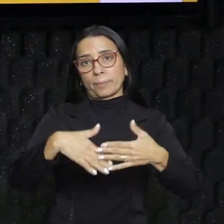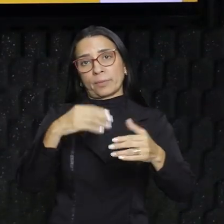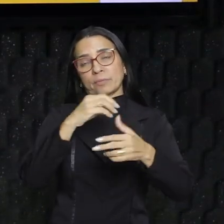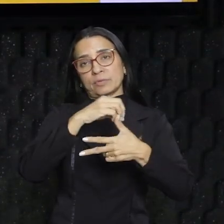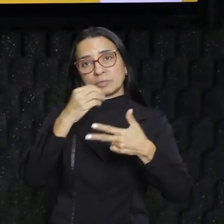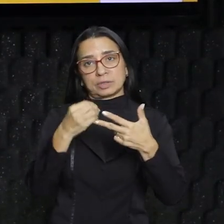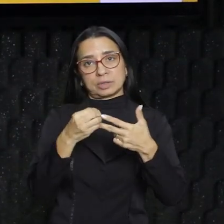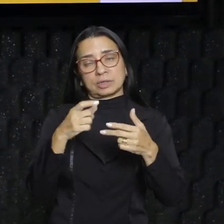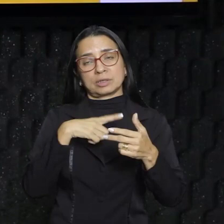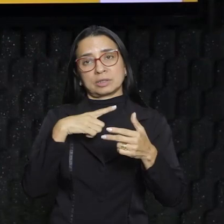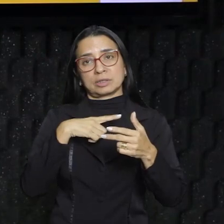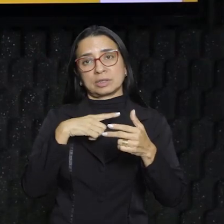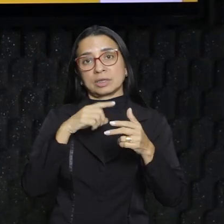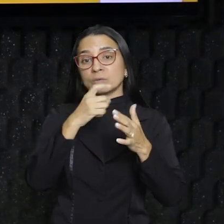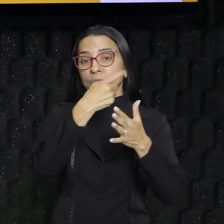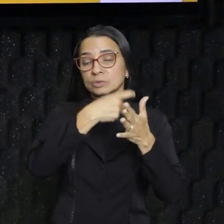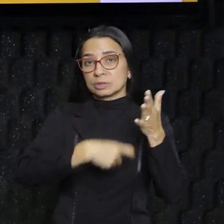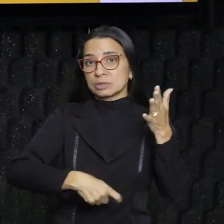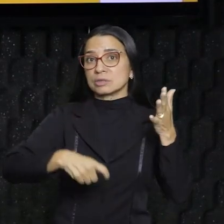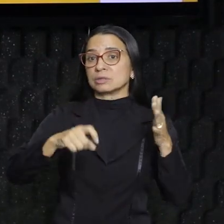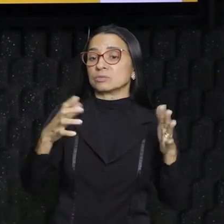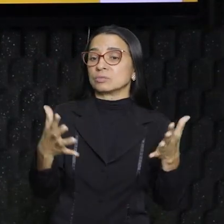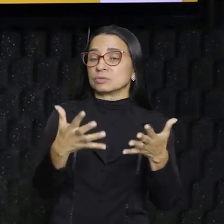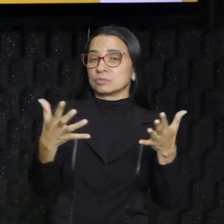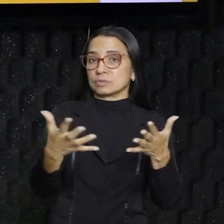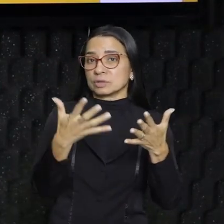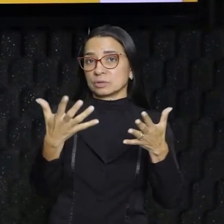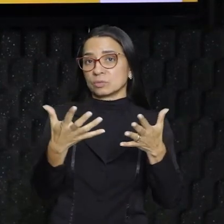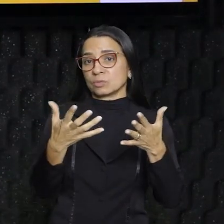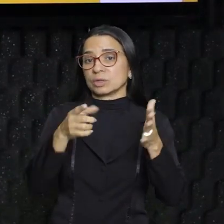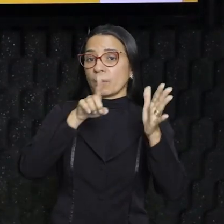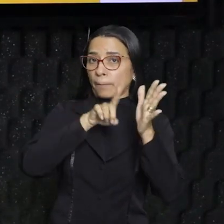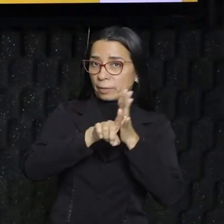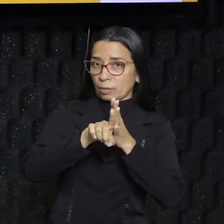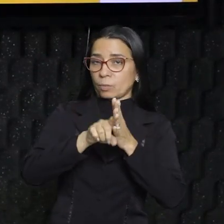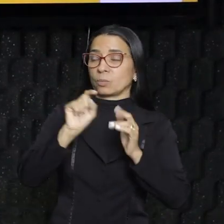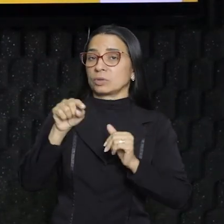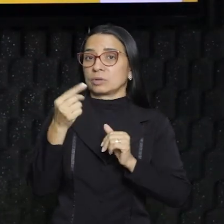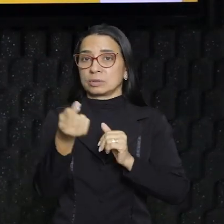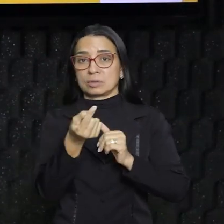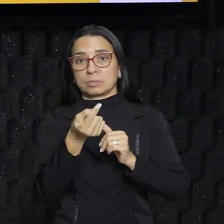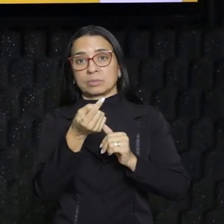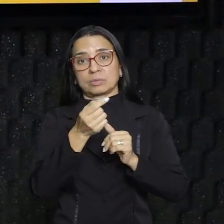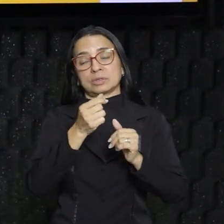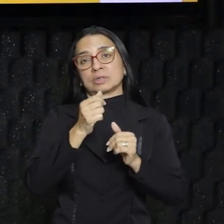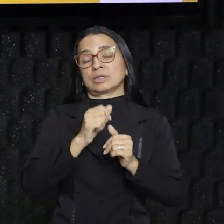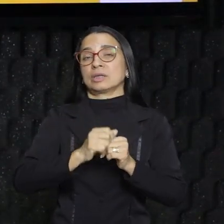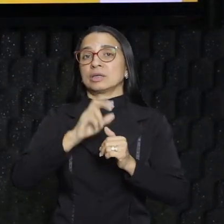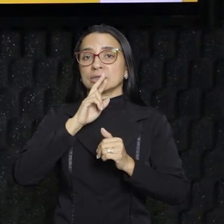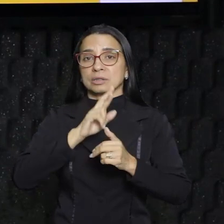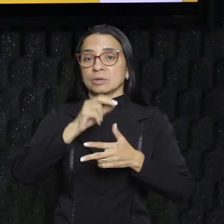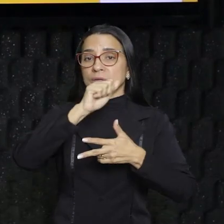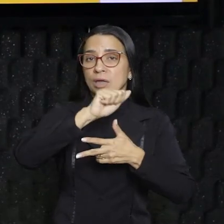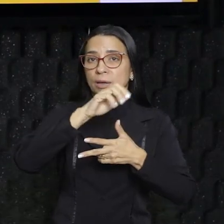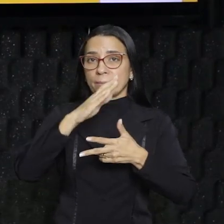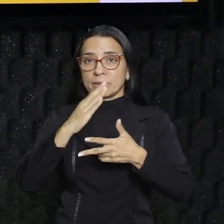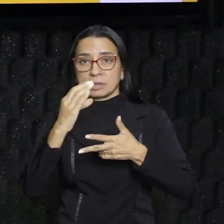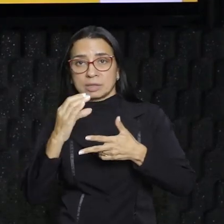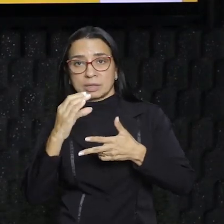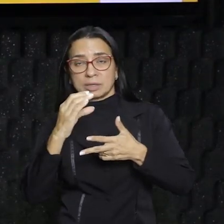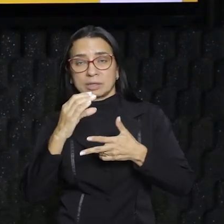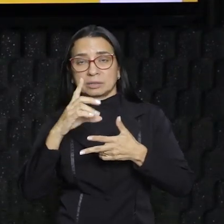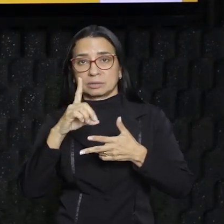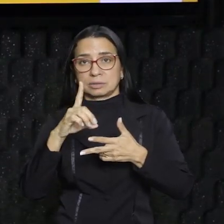tem um texto motivador, ela tem um comando, ela tem as alternativas. Eu gosto de começar analisando o comando, né, porque ele consegue nos